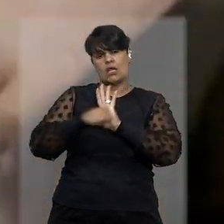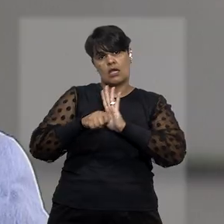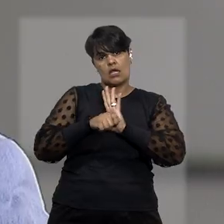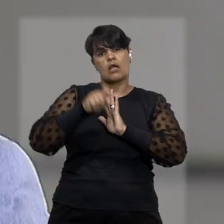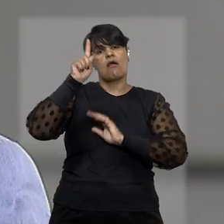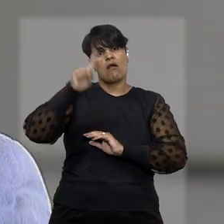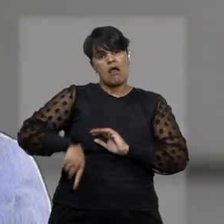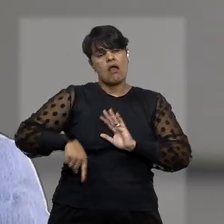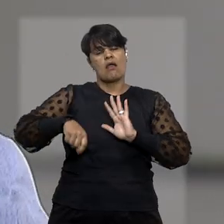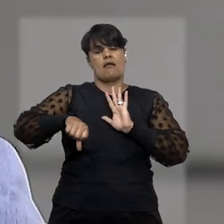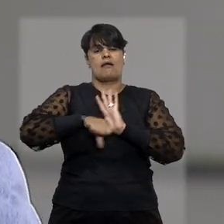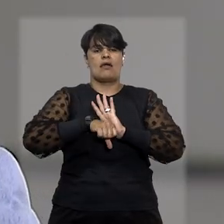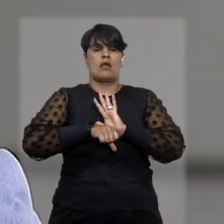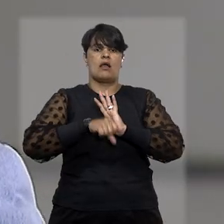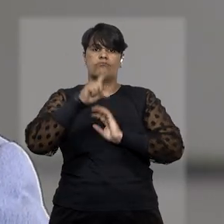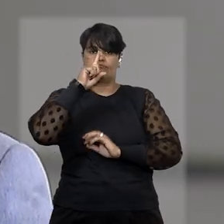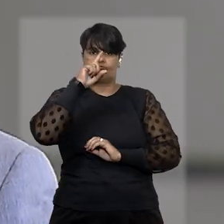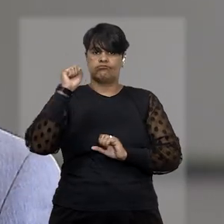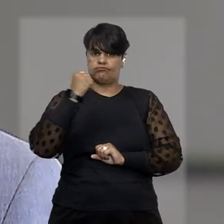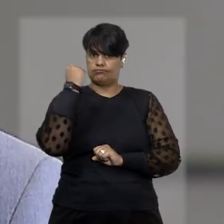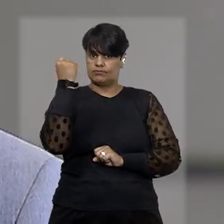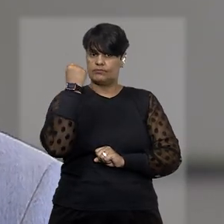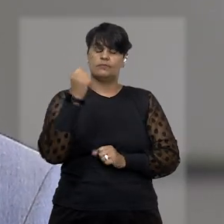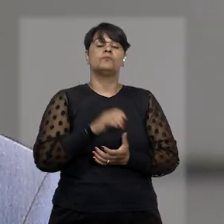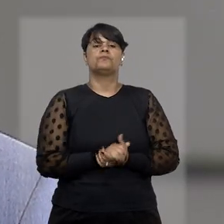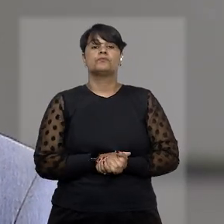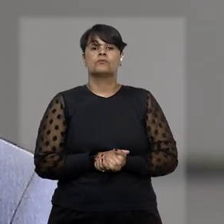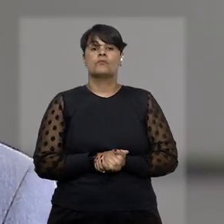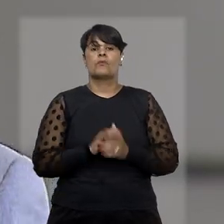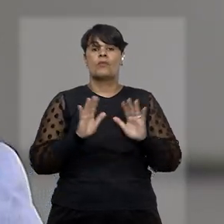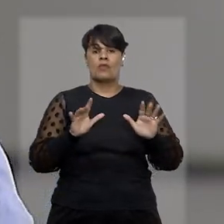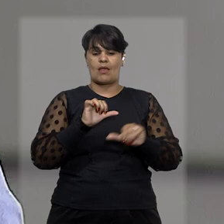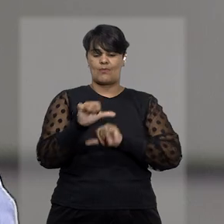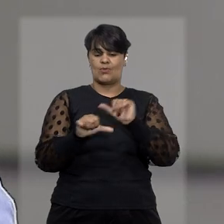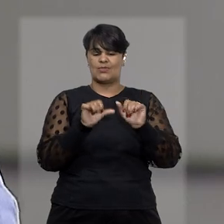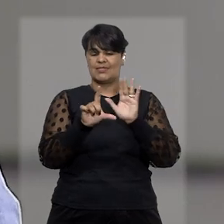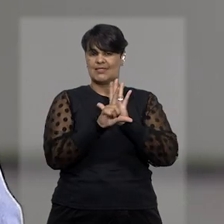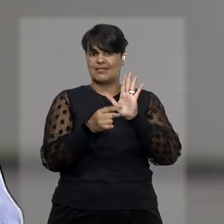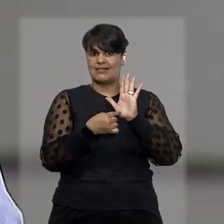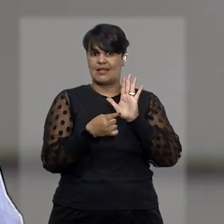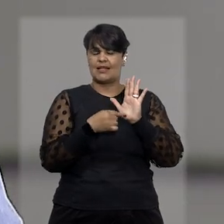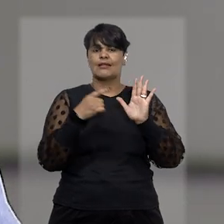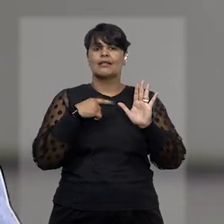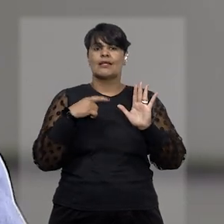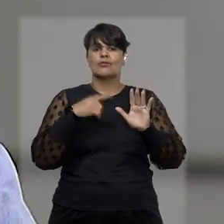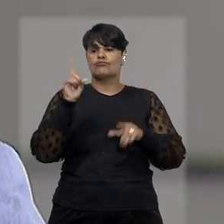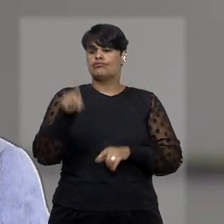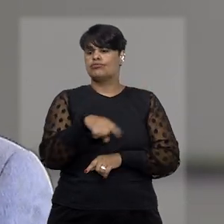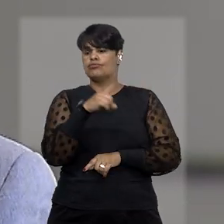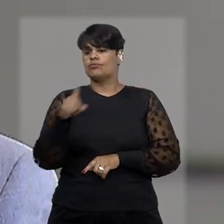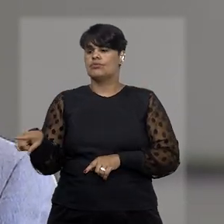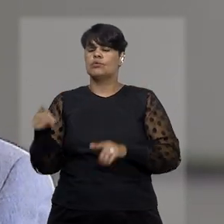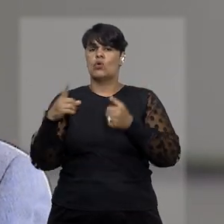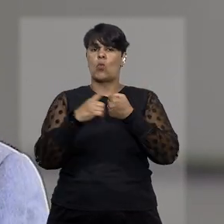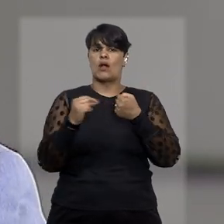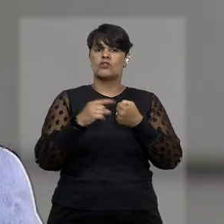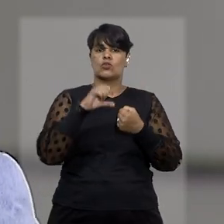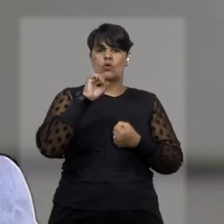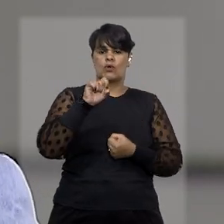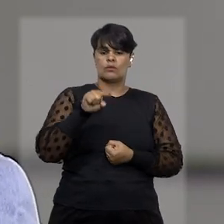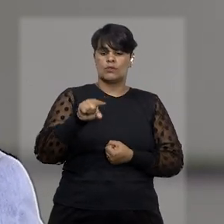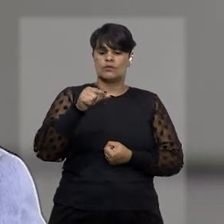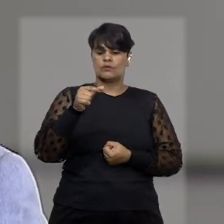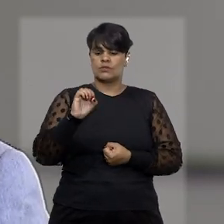hediondo. A ação questionava que a mudança legislativa havia revogado o artigo da Lei 8.072 de